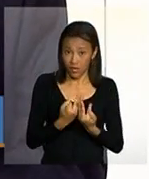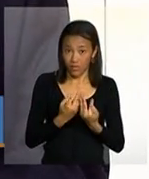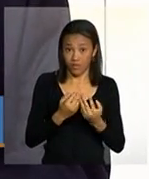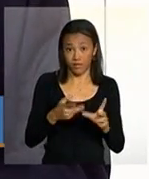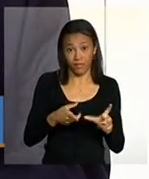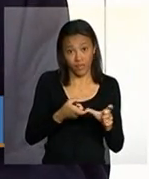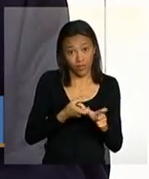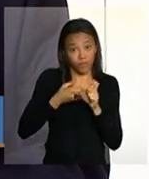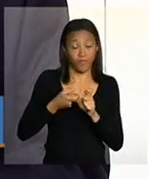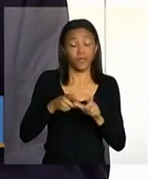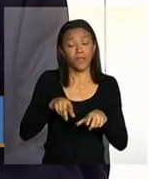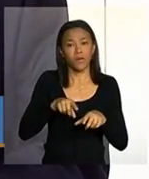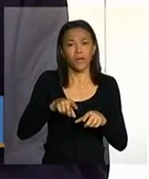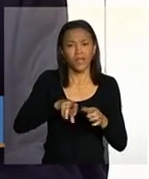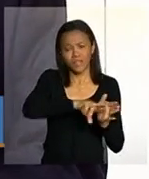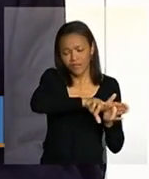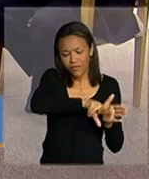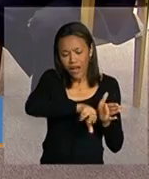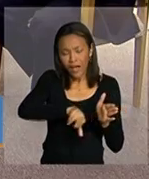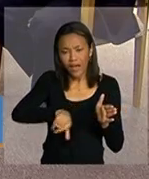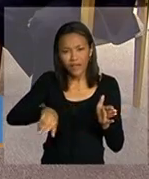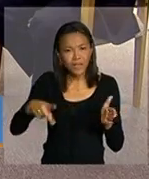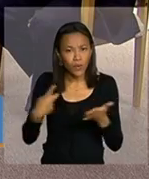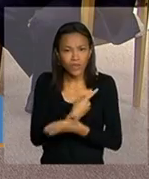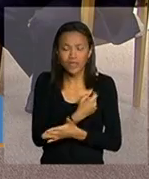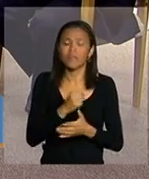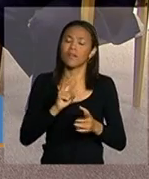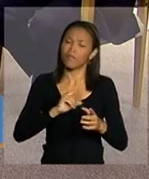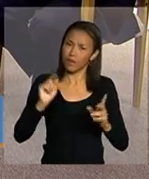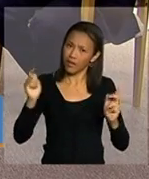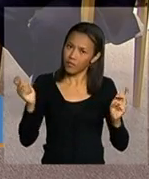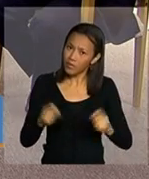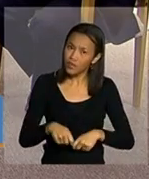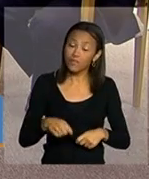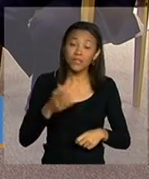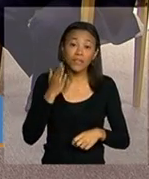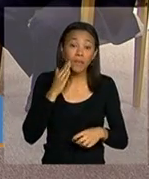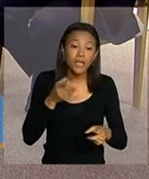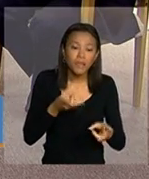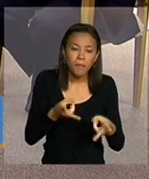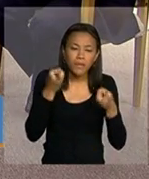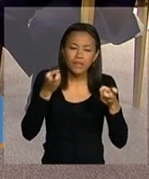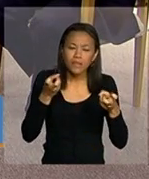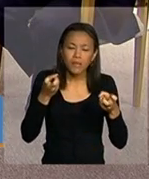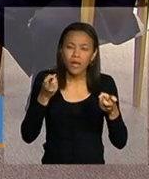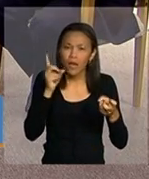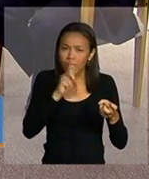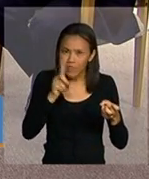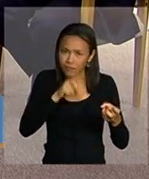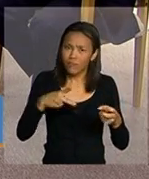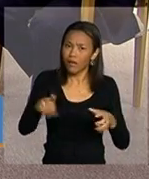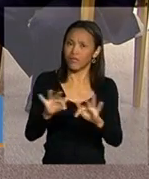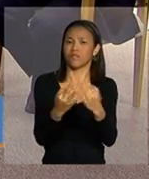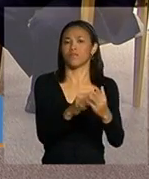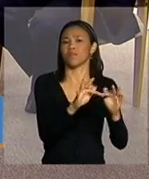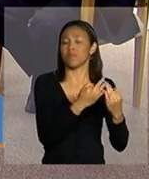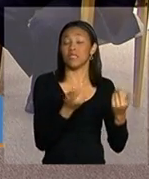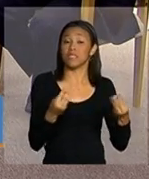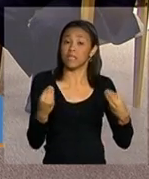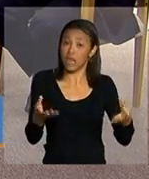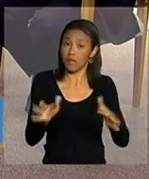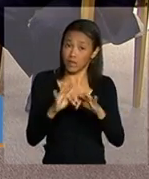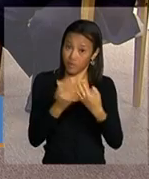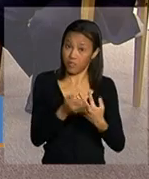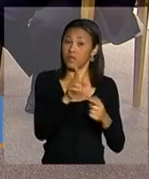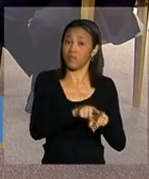então esse conjunto de situações vai dar mais condições para identificação de vulnerabilidades e a gente poder propiciar para essas famílias para essas